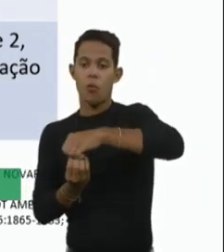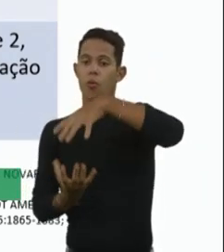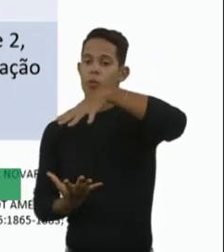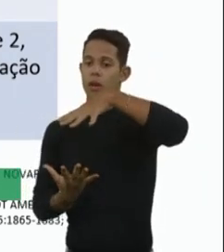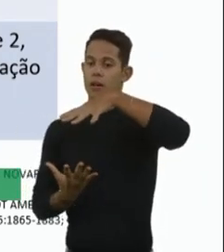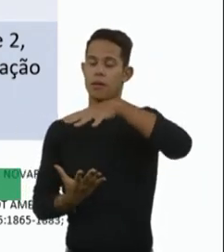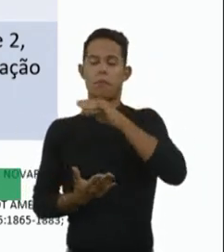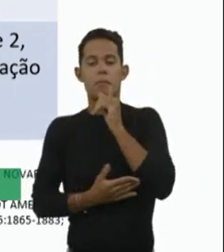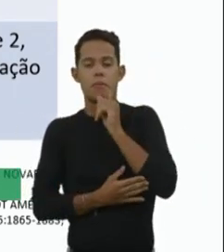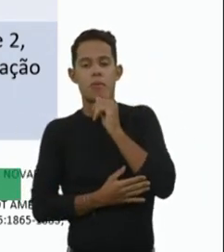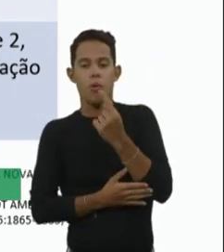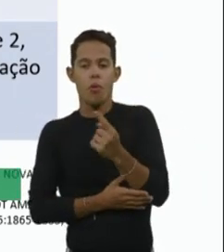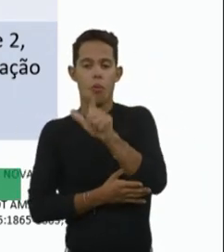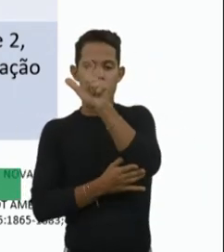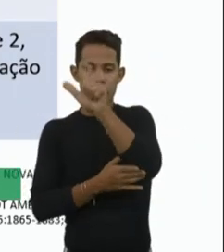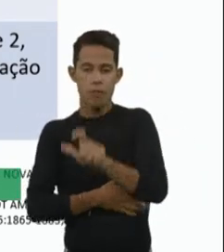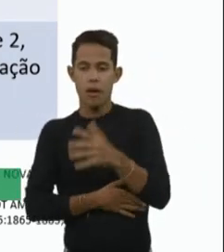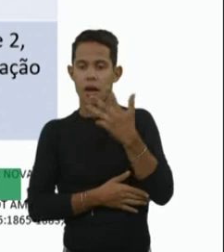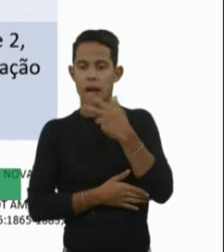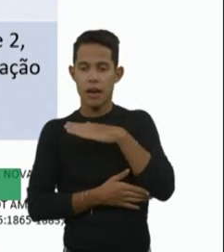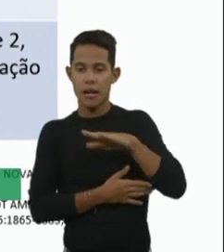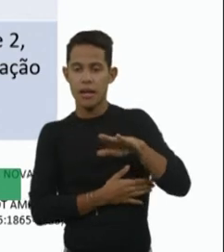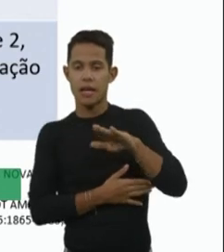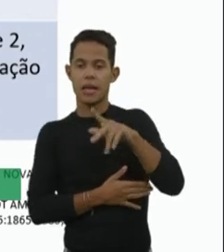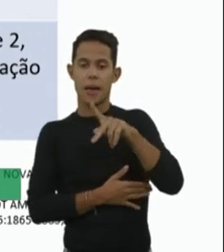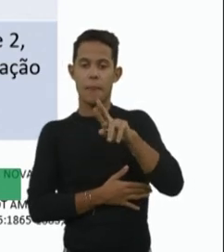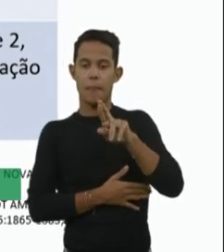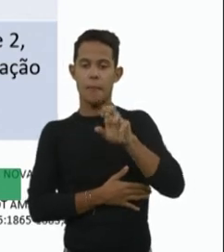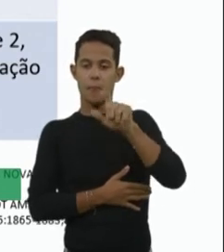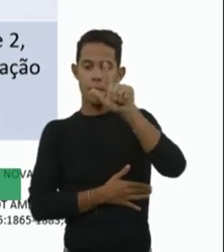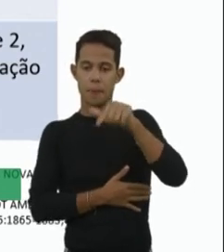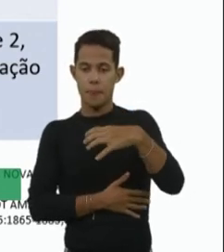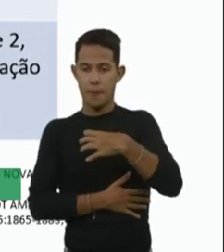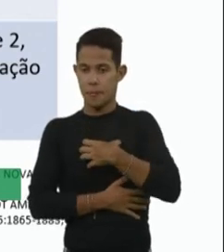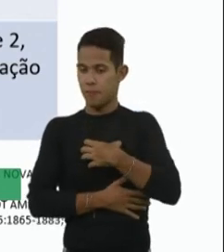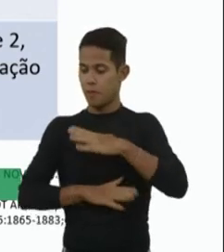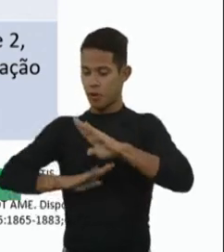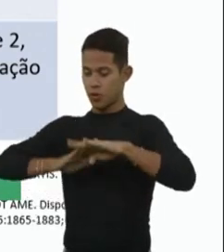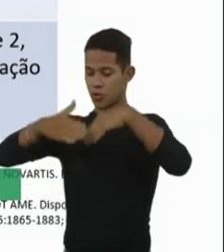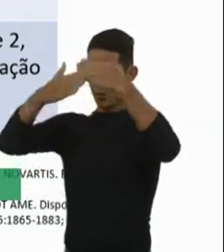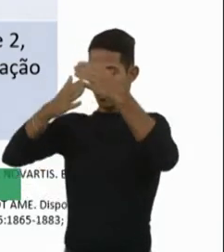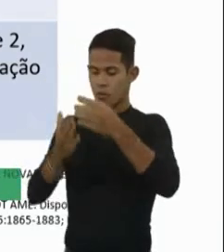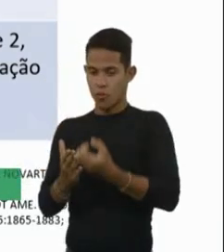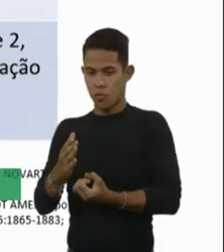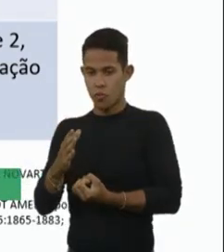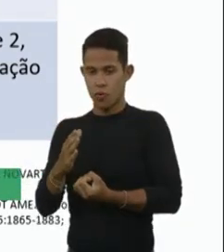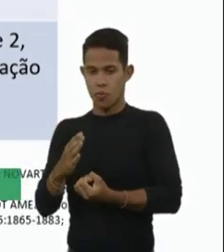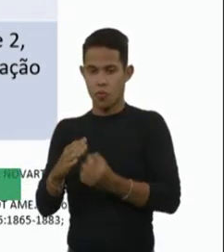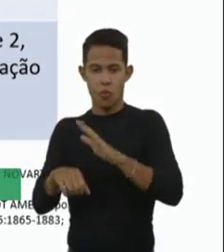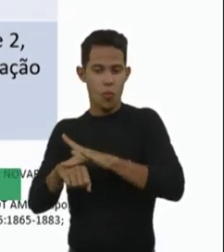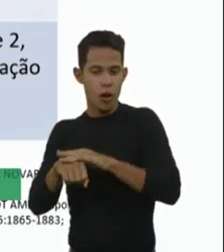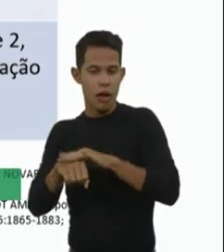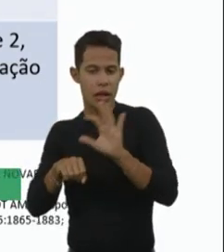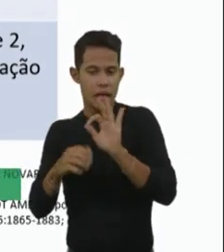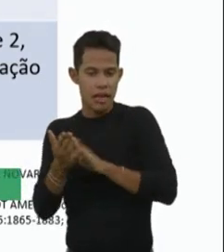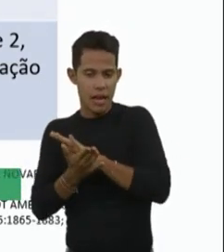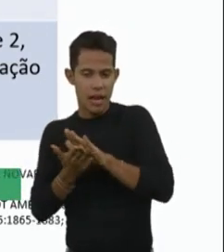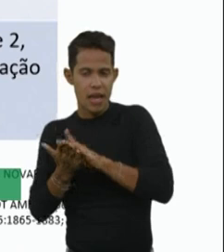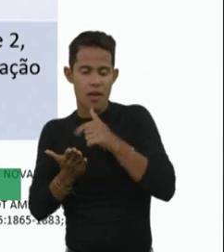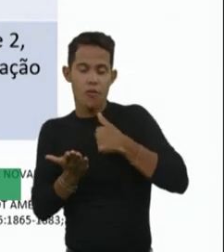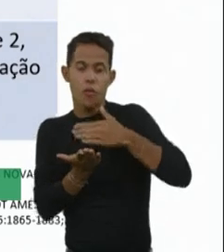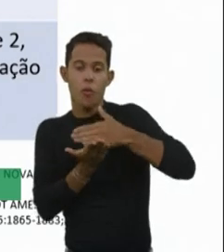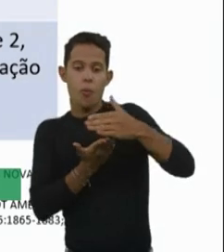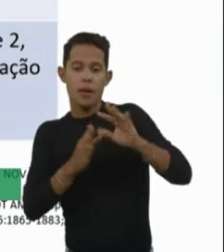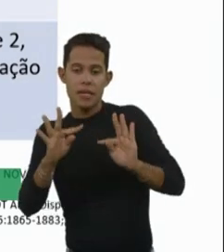pegue uma criança, né, que é pré-assintomática, criança não desenvolveu a doença, eu vou começar a tratar esse bebê, né, ele